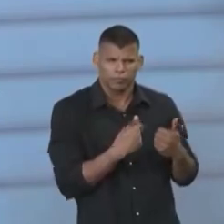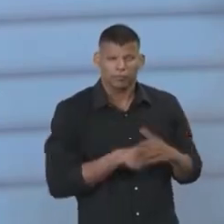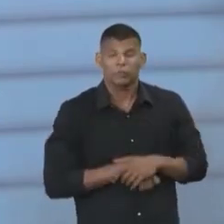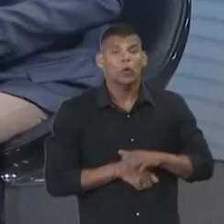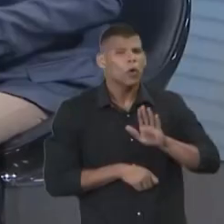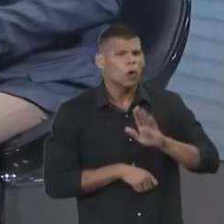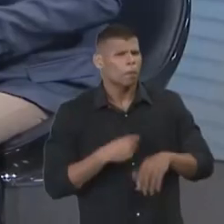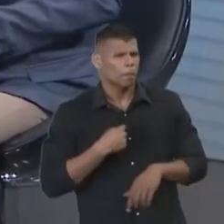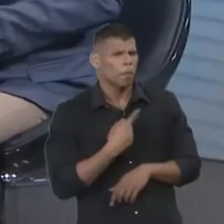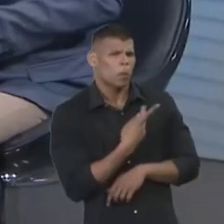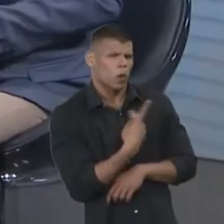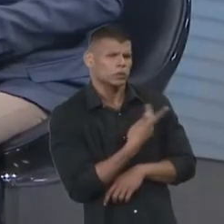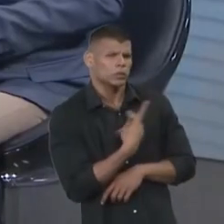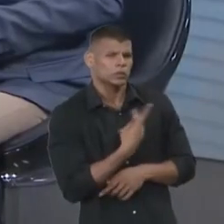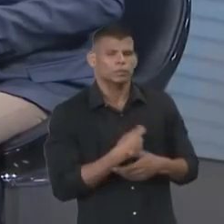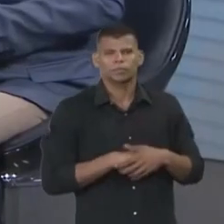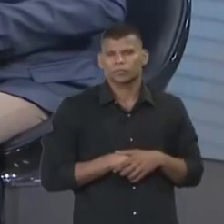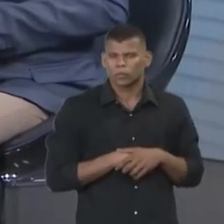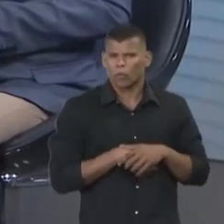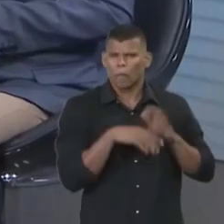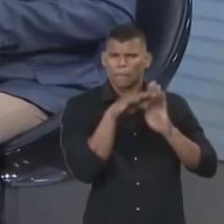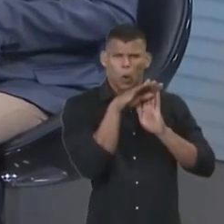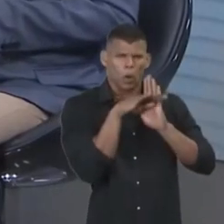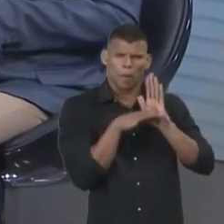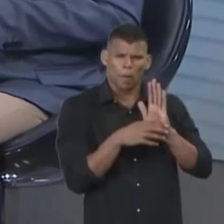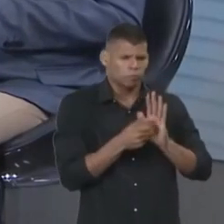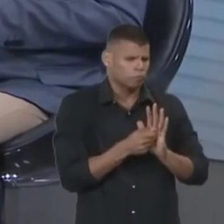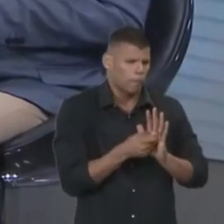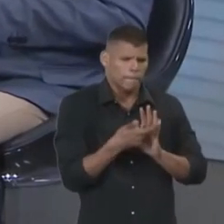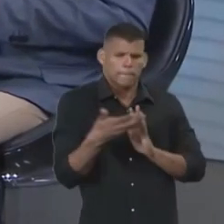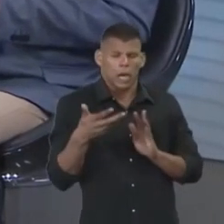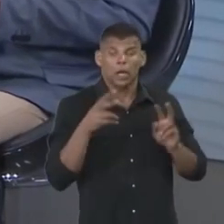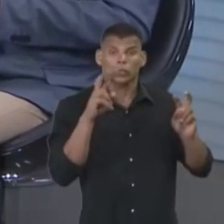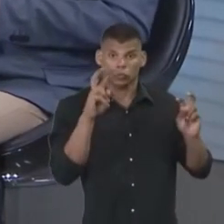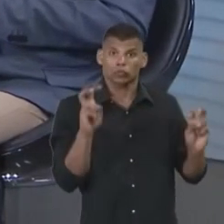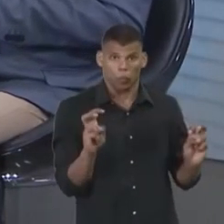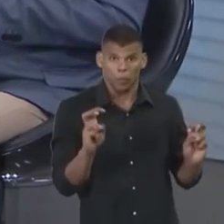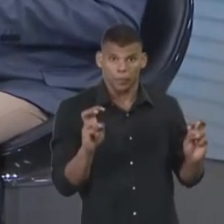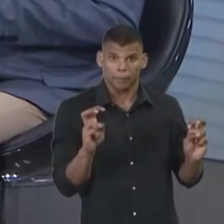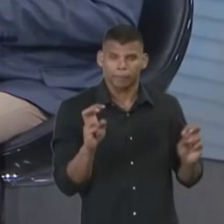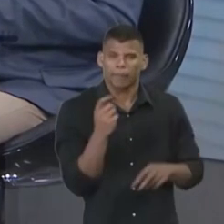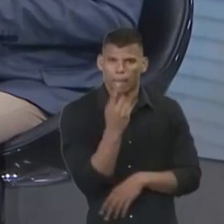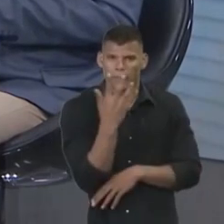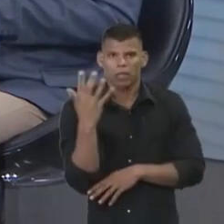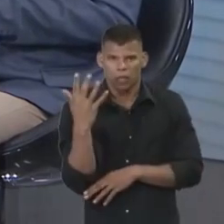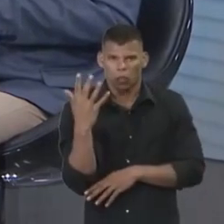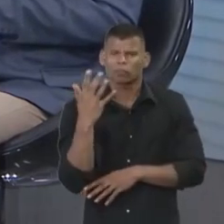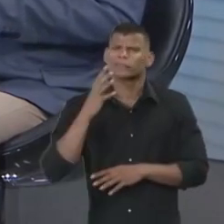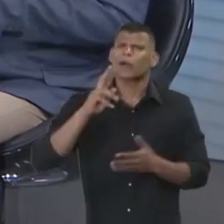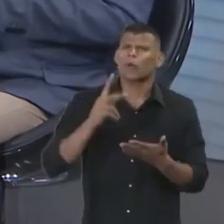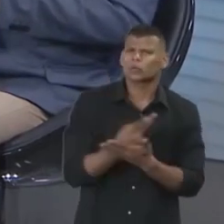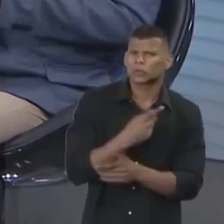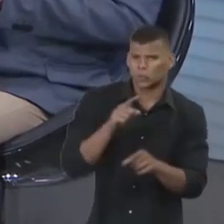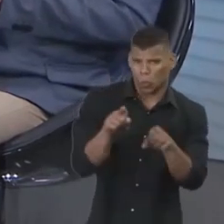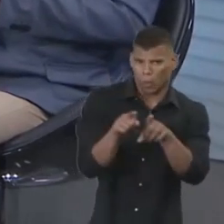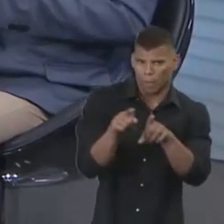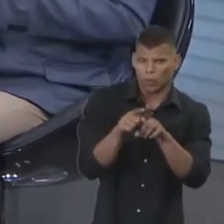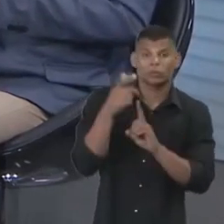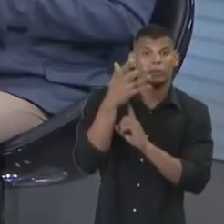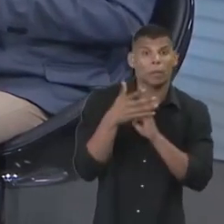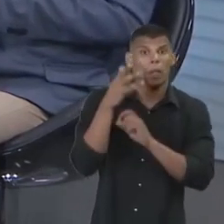vários programas versando sobre esse tema, inclusive um evento internacional, um seminário internacional que fez,